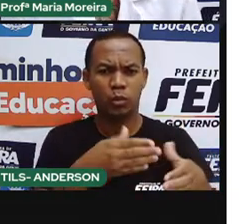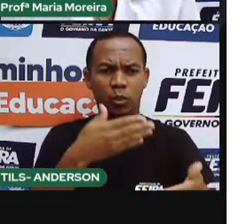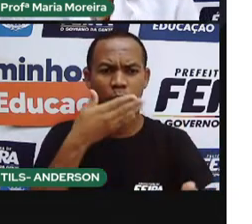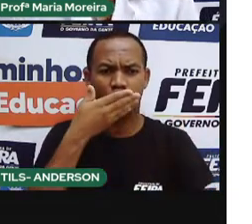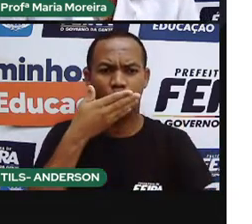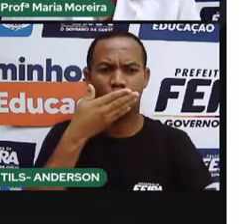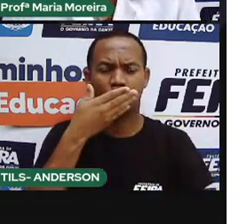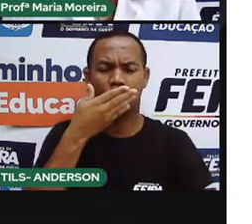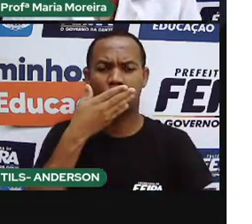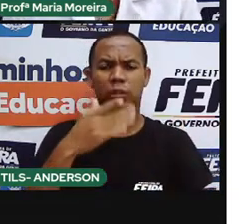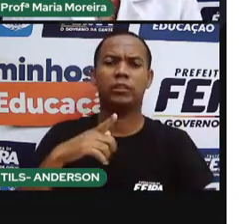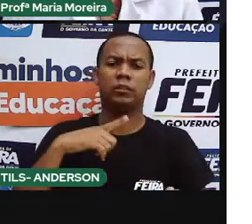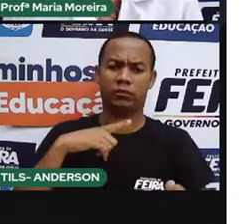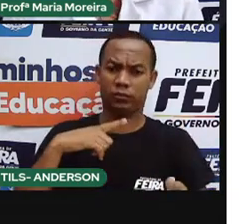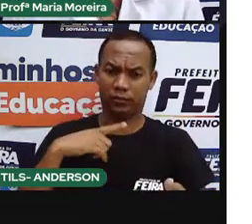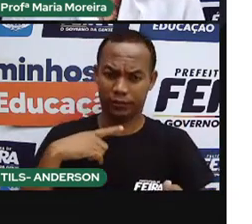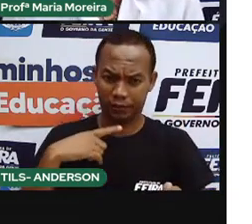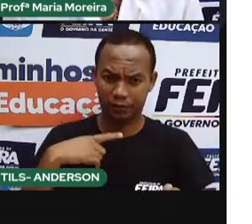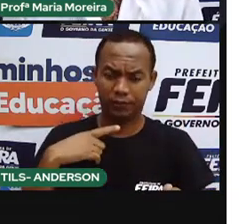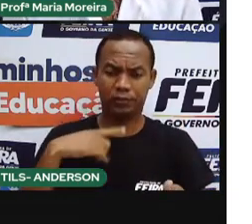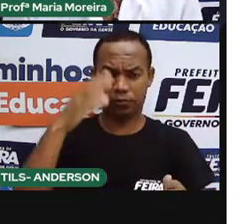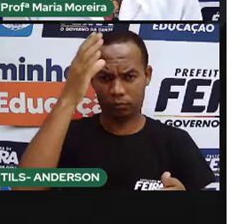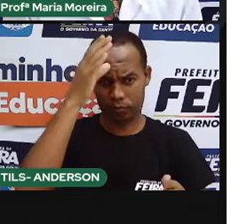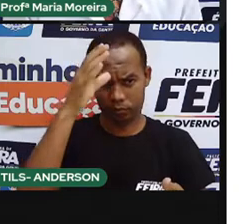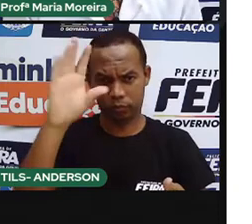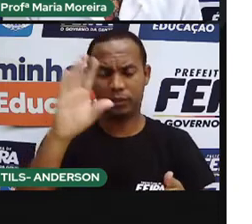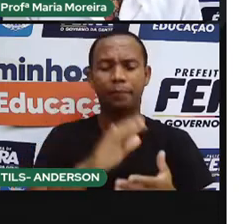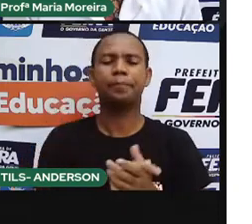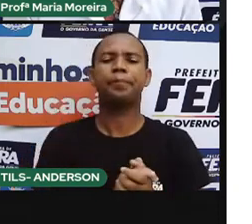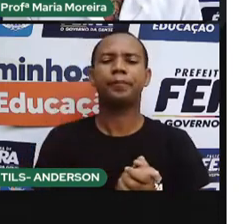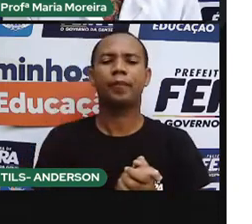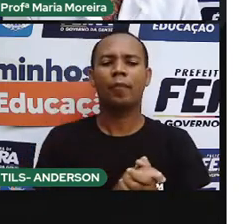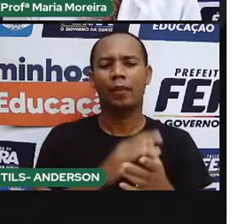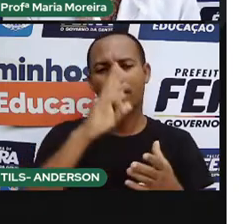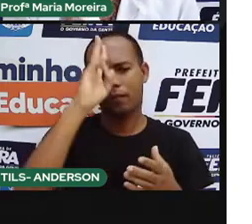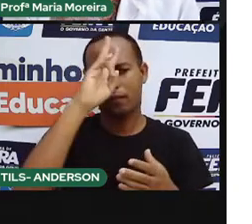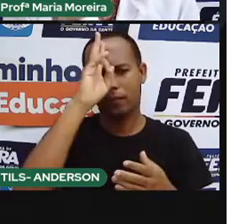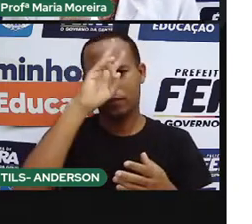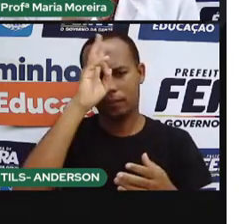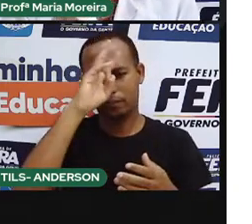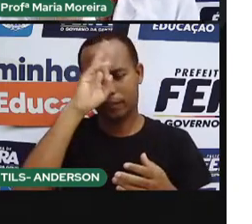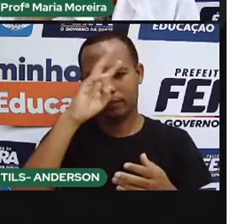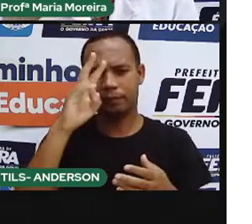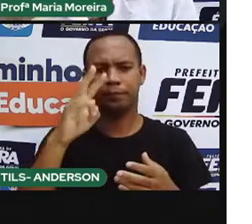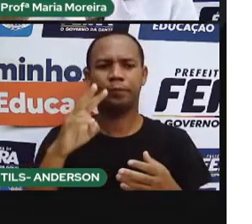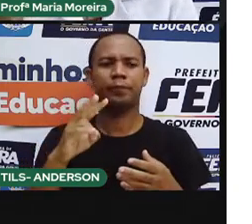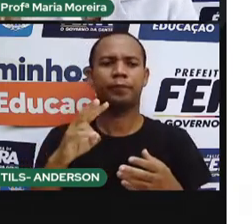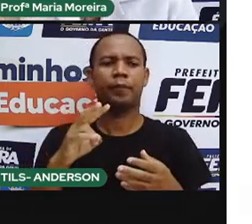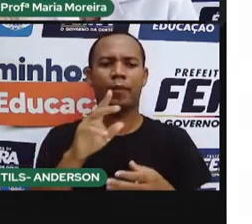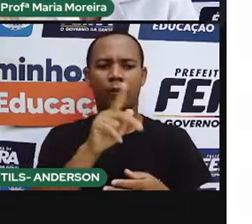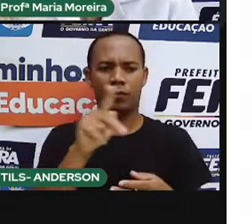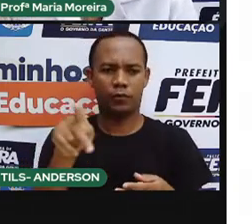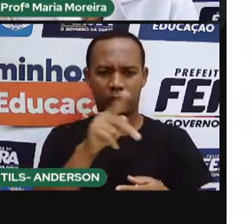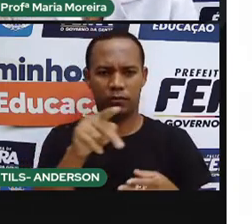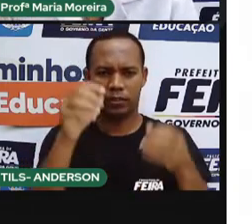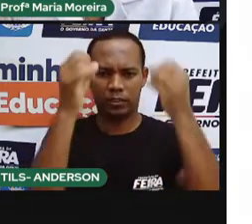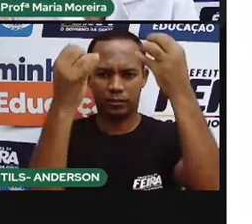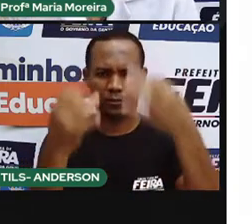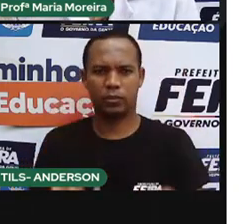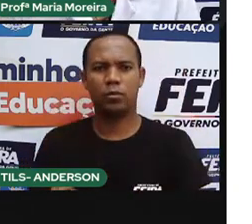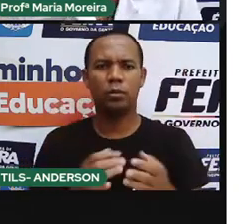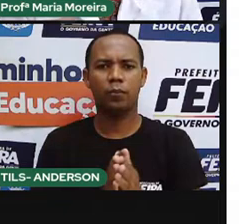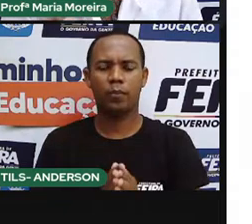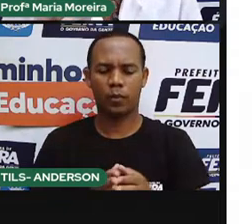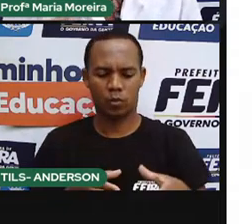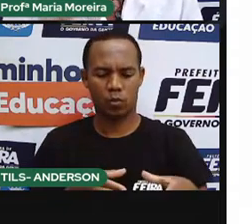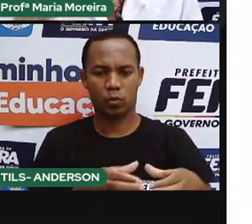que a Pró falou nas aulas de ontem, que existiam povos indígenas, né,